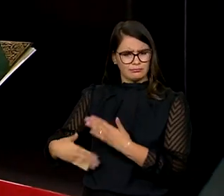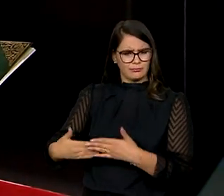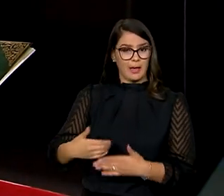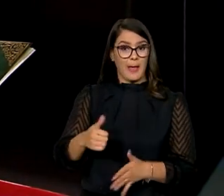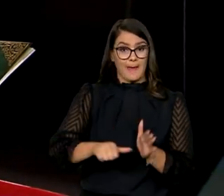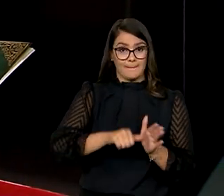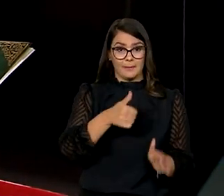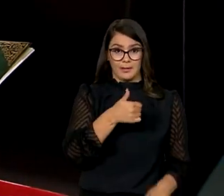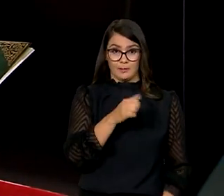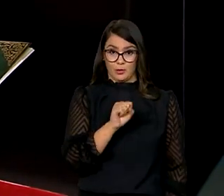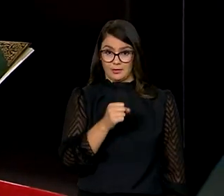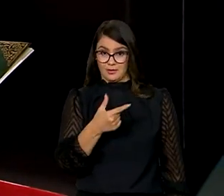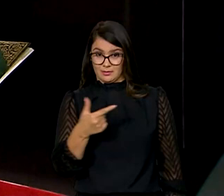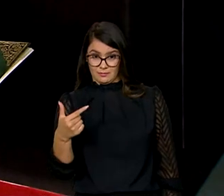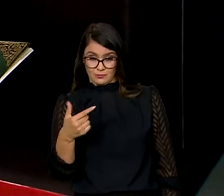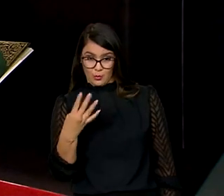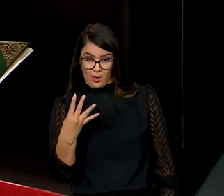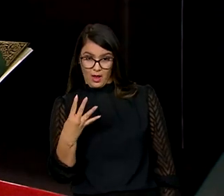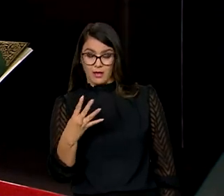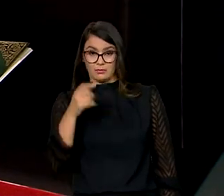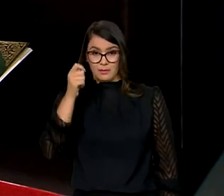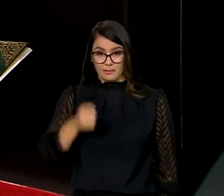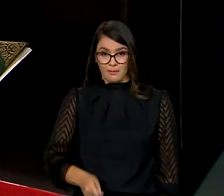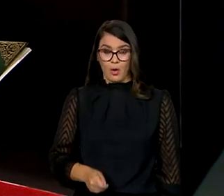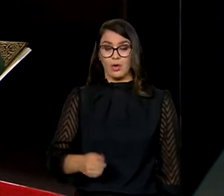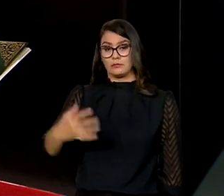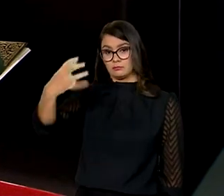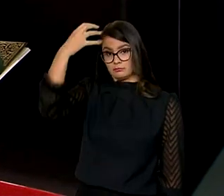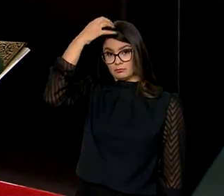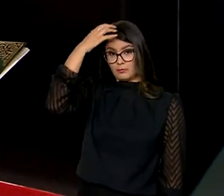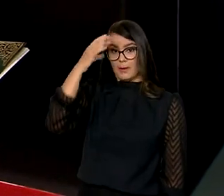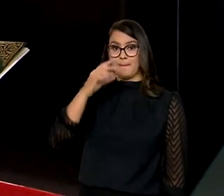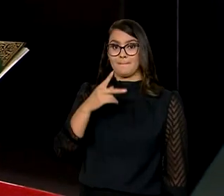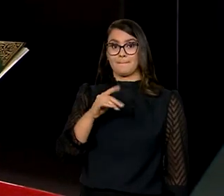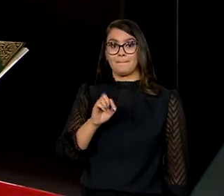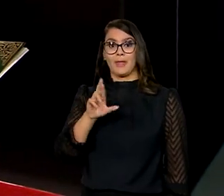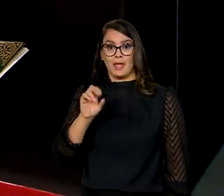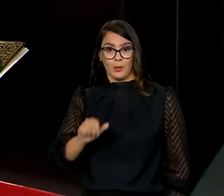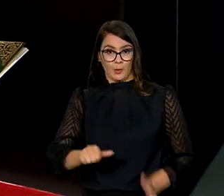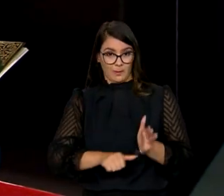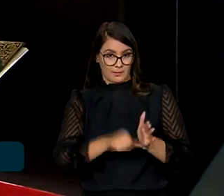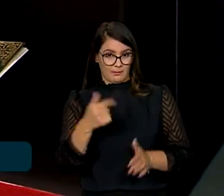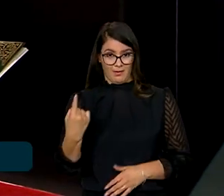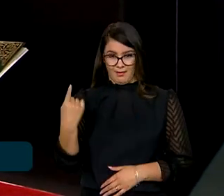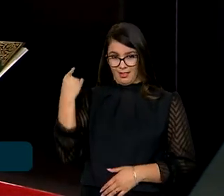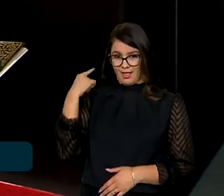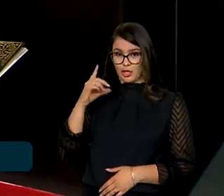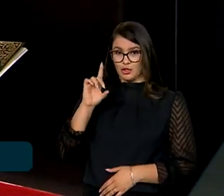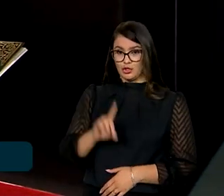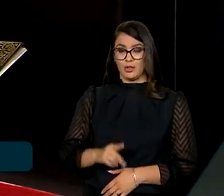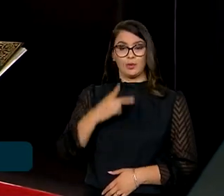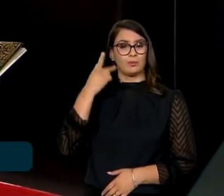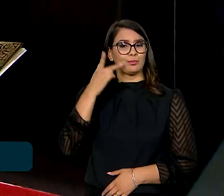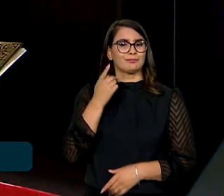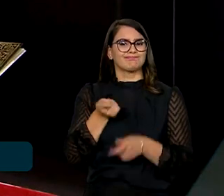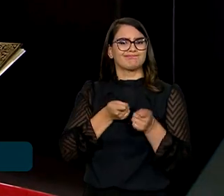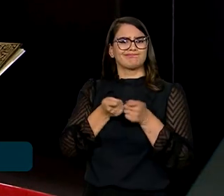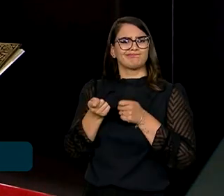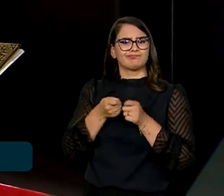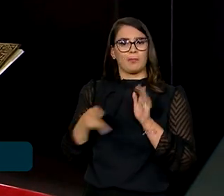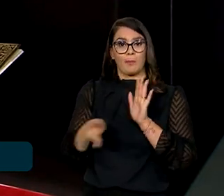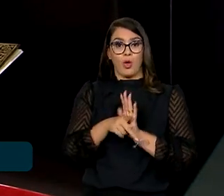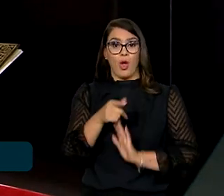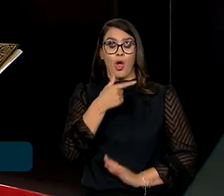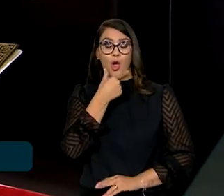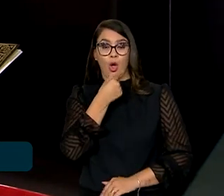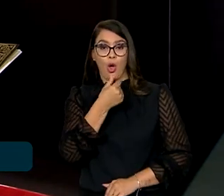de 1824, foi imposta pelo imperador Dom Pedro I. Nessa época, os direitos políticos eram restritos a homens